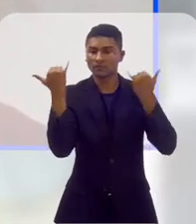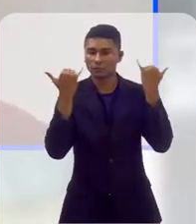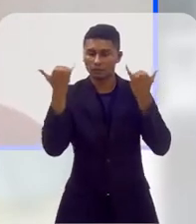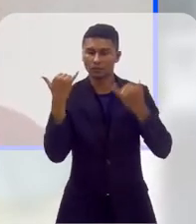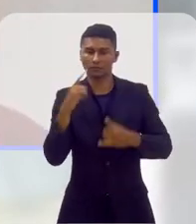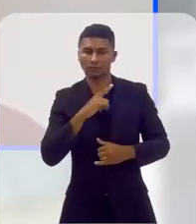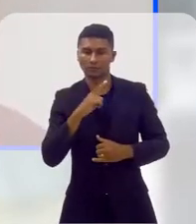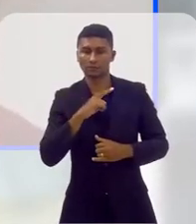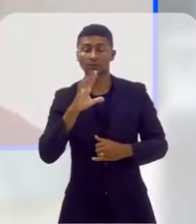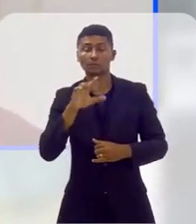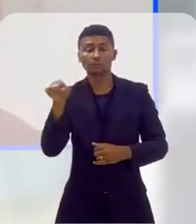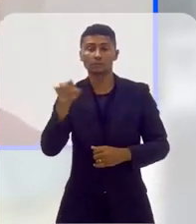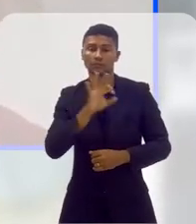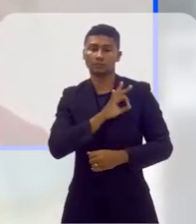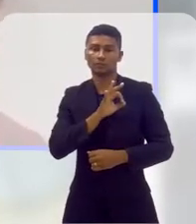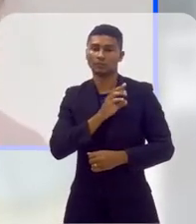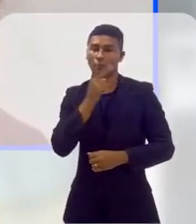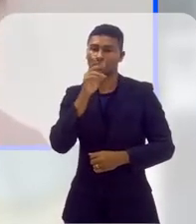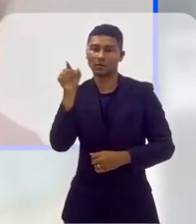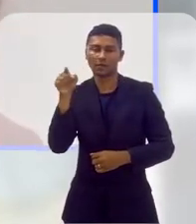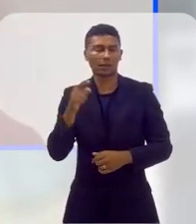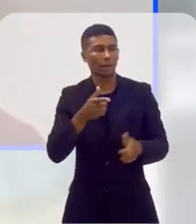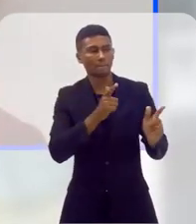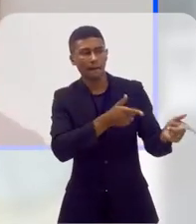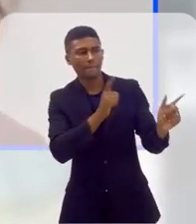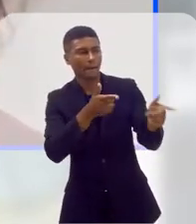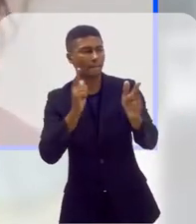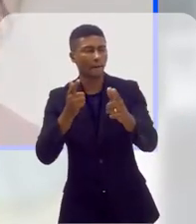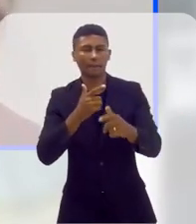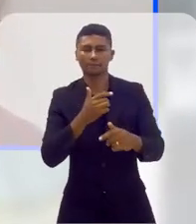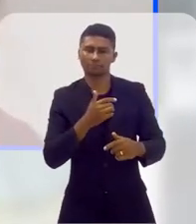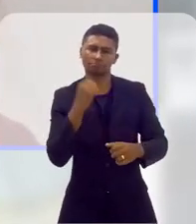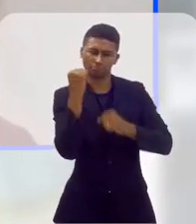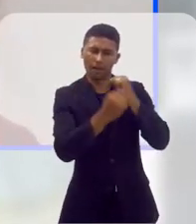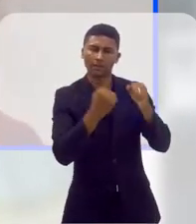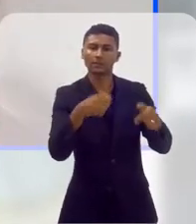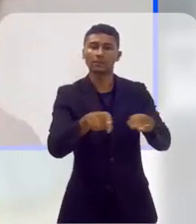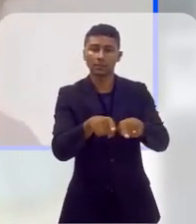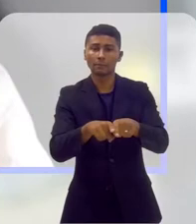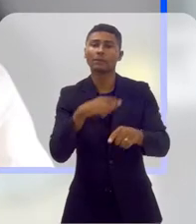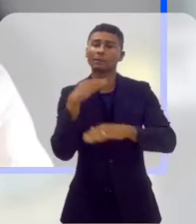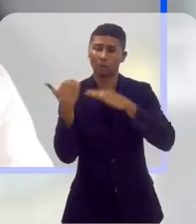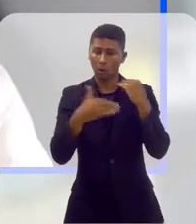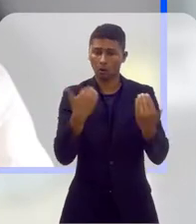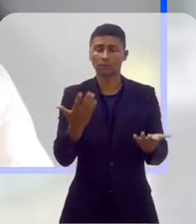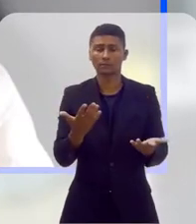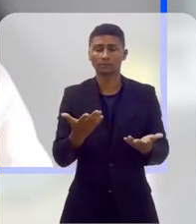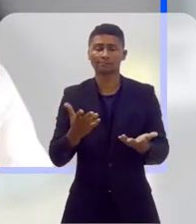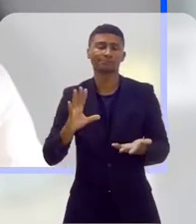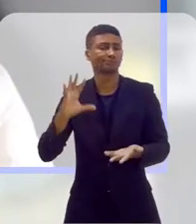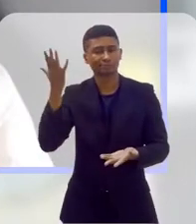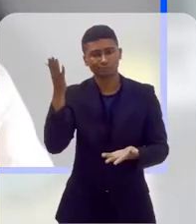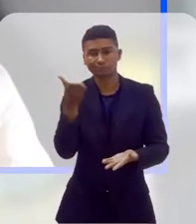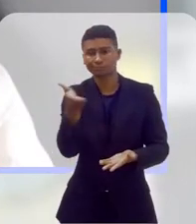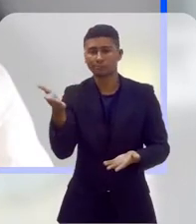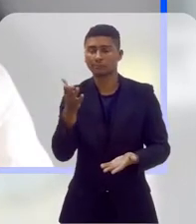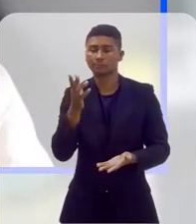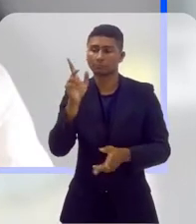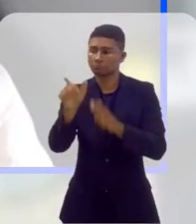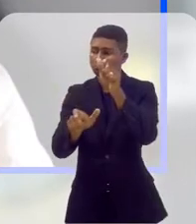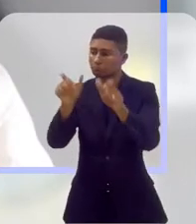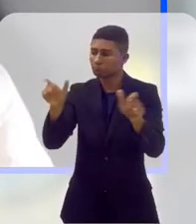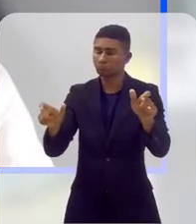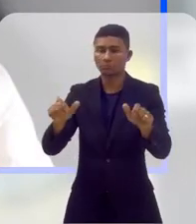tudo mais, mas a gente sabe que a polícia é uma polícia que mais mata, mas também é uma polícia que muito morre. É uma polícia que tem uma rotatividade muito grande. Então, assim, apesar de desde